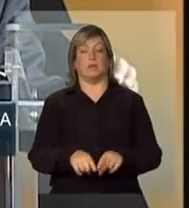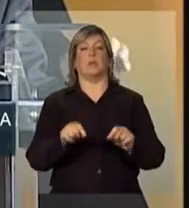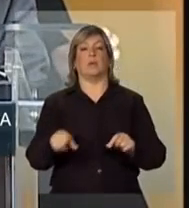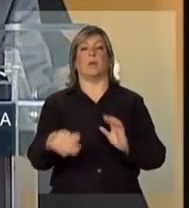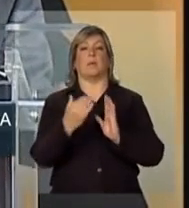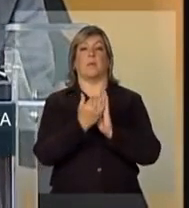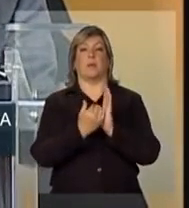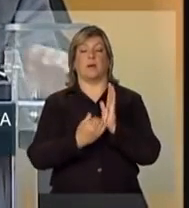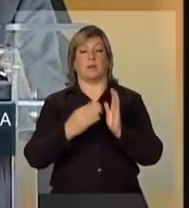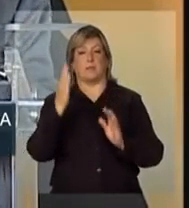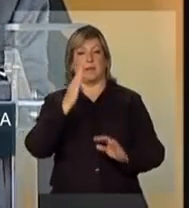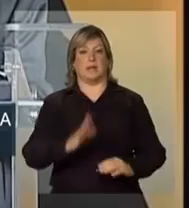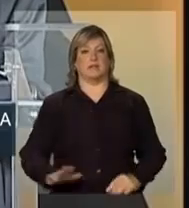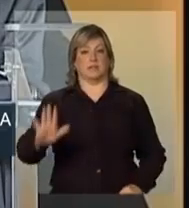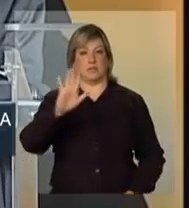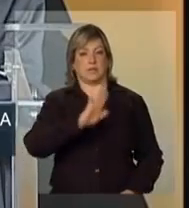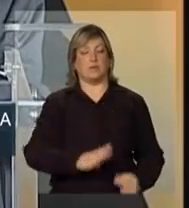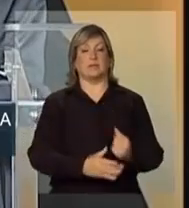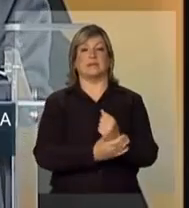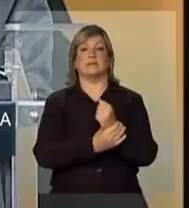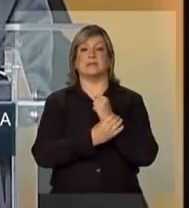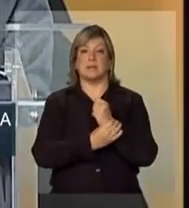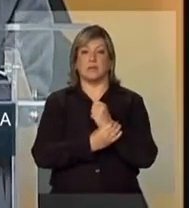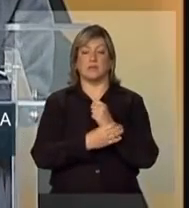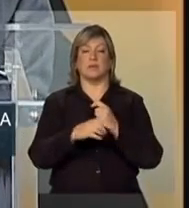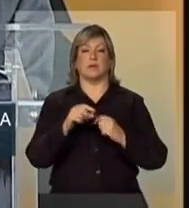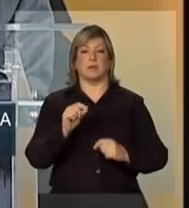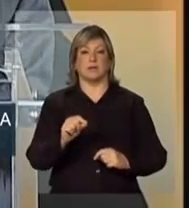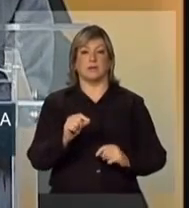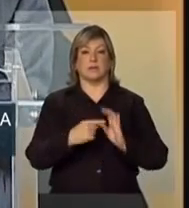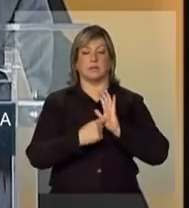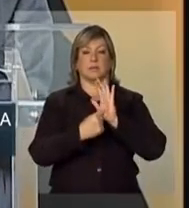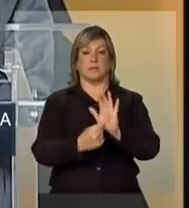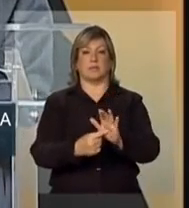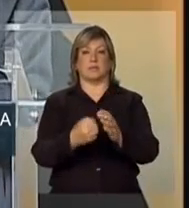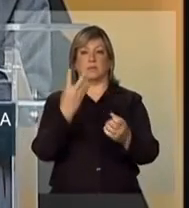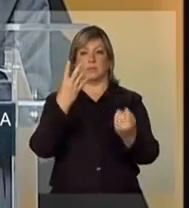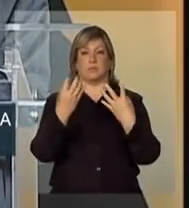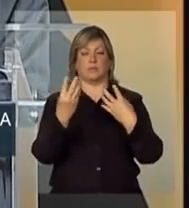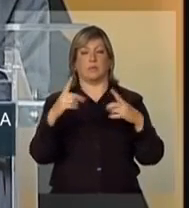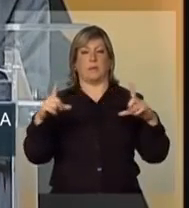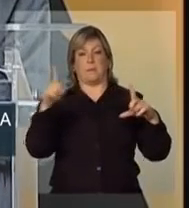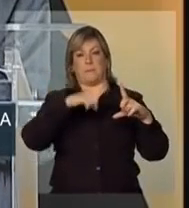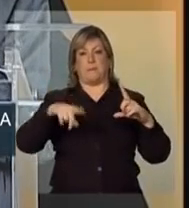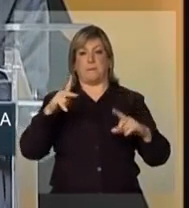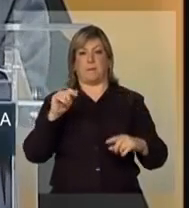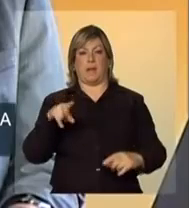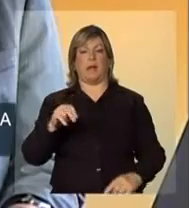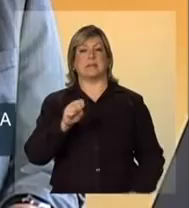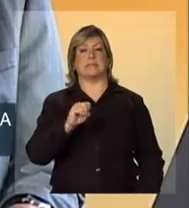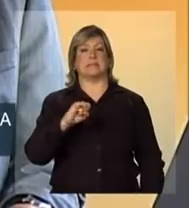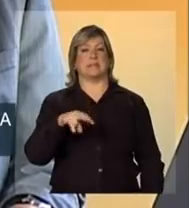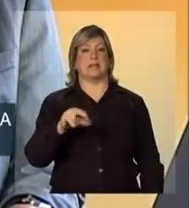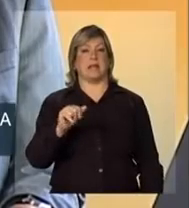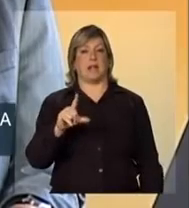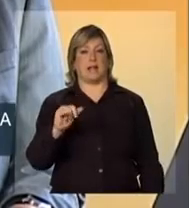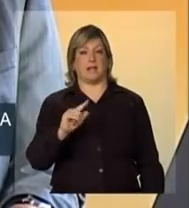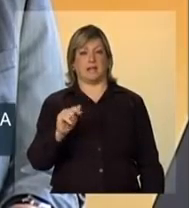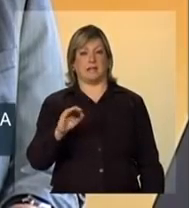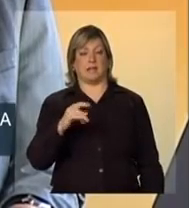o Programa Nacional de Segurança e Sinalização Rodoviária. Esse programa,